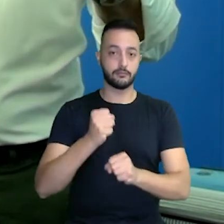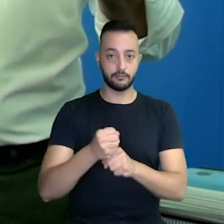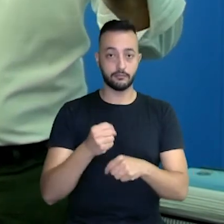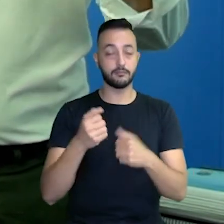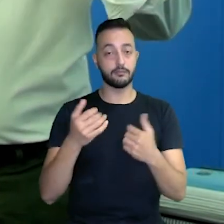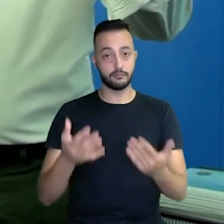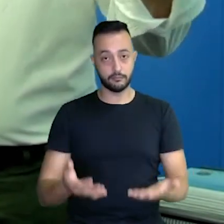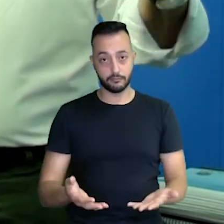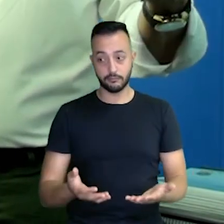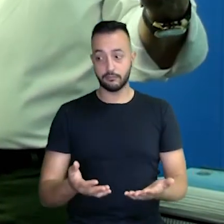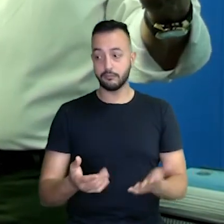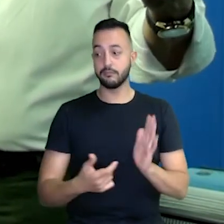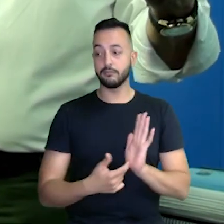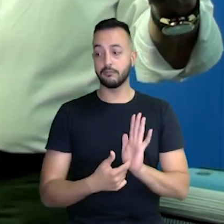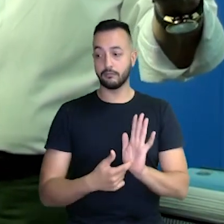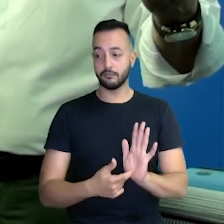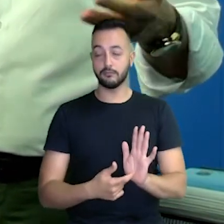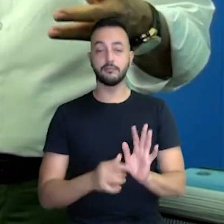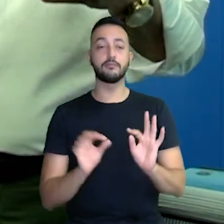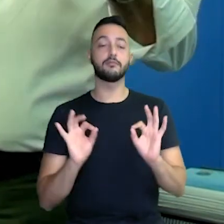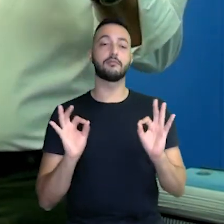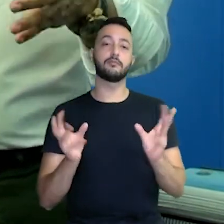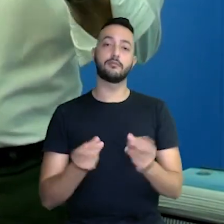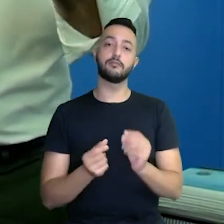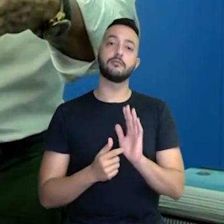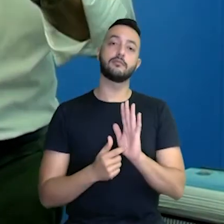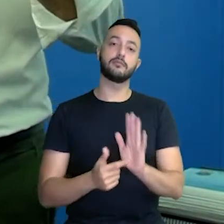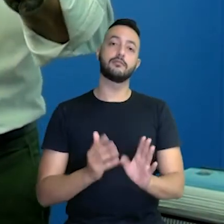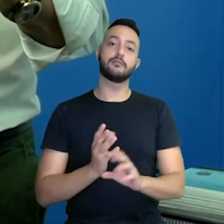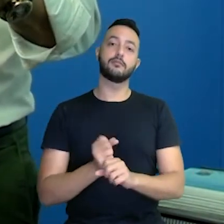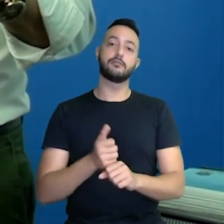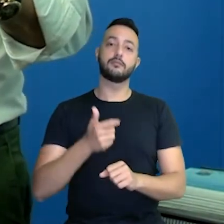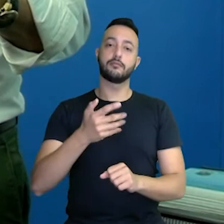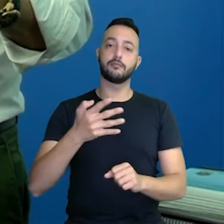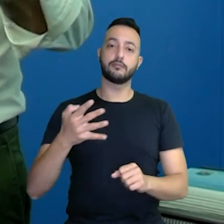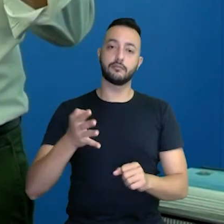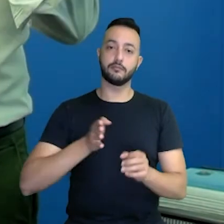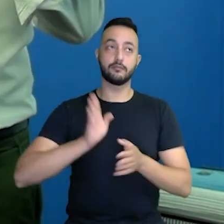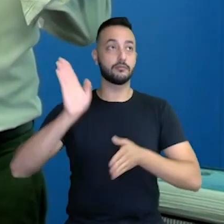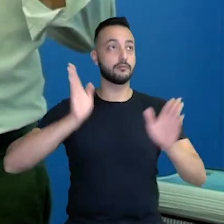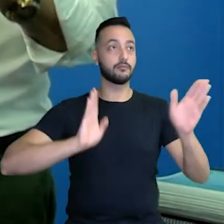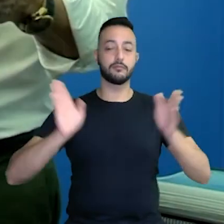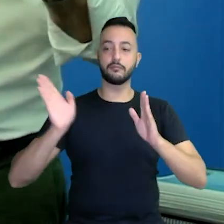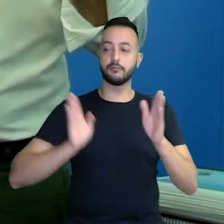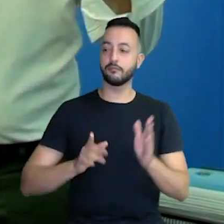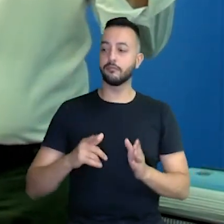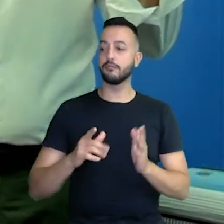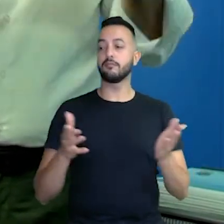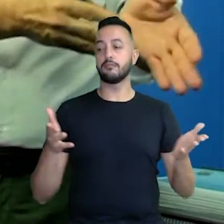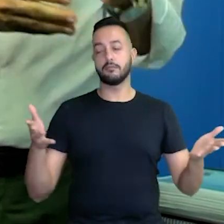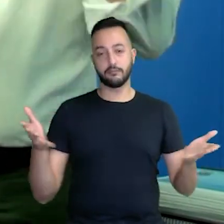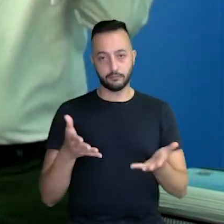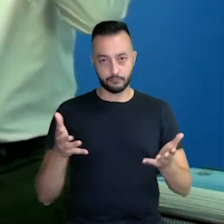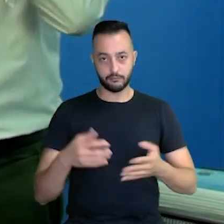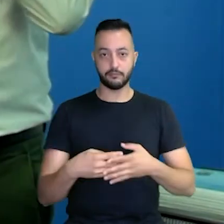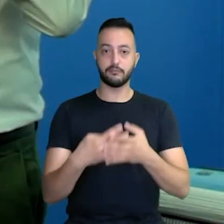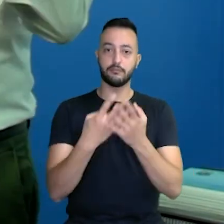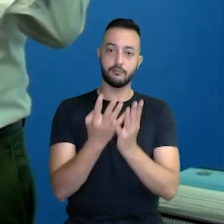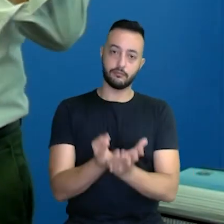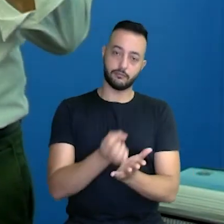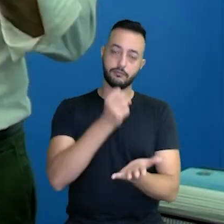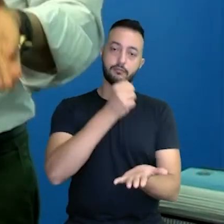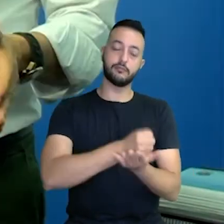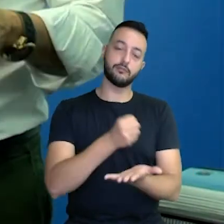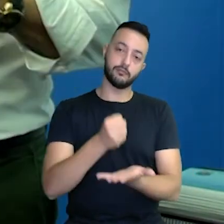Então, foi apresentado para todos nós 24 rotas. Então, foi feito agora a licitação,